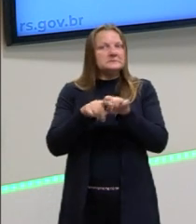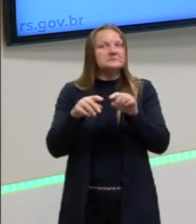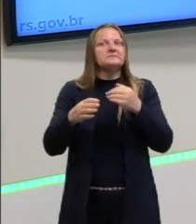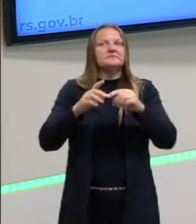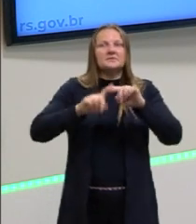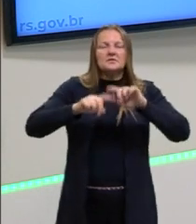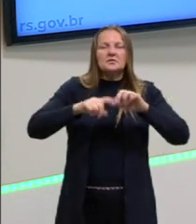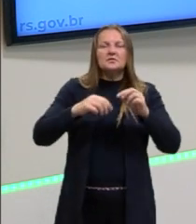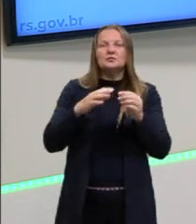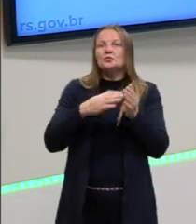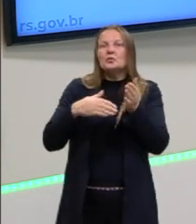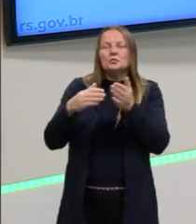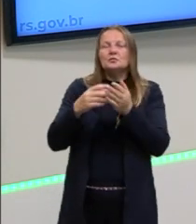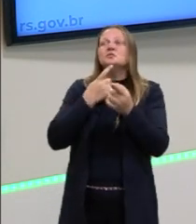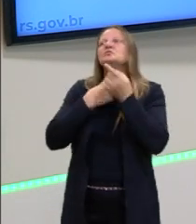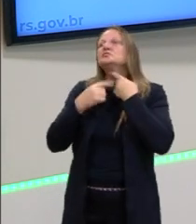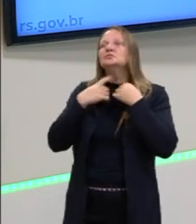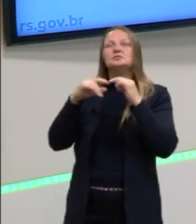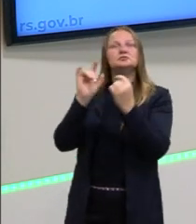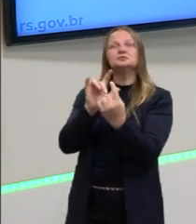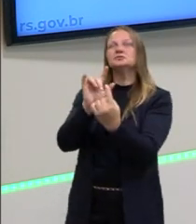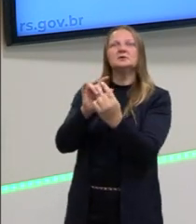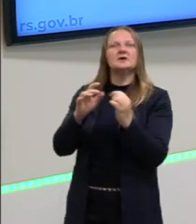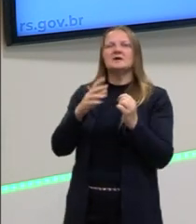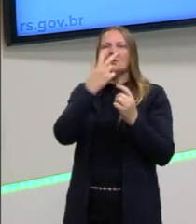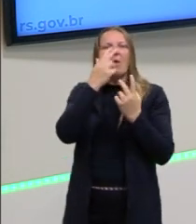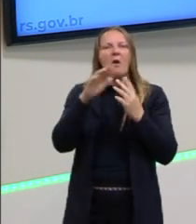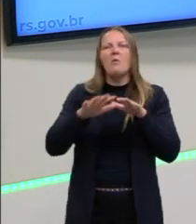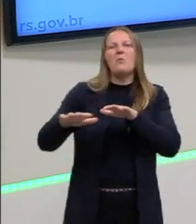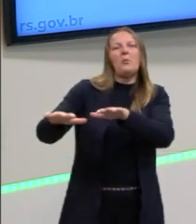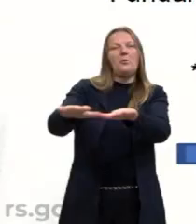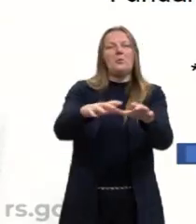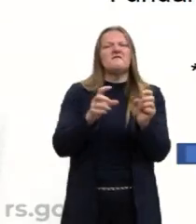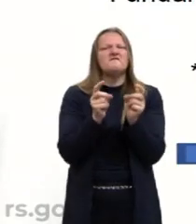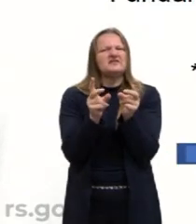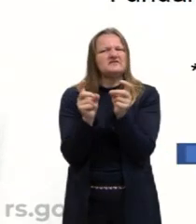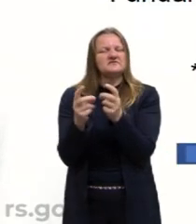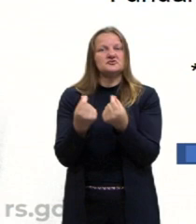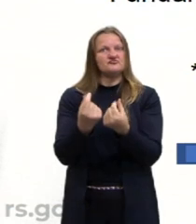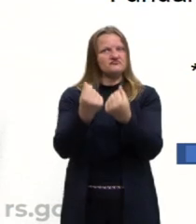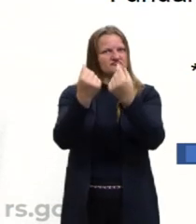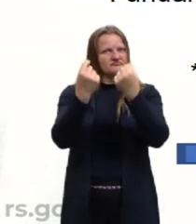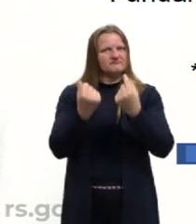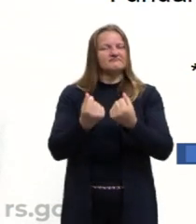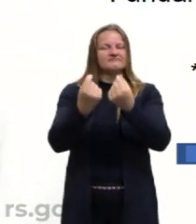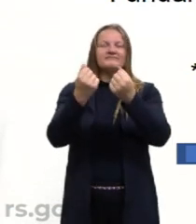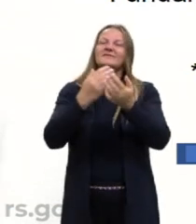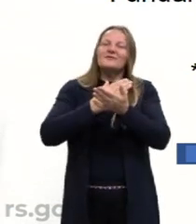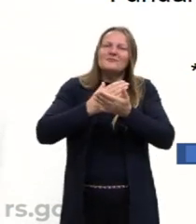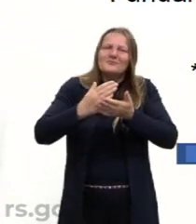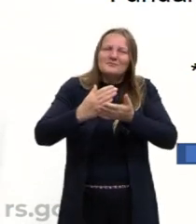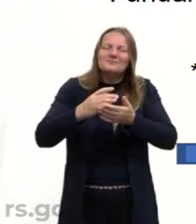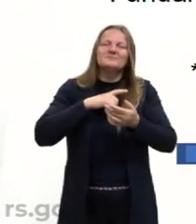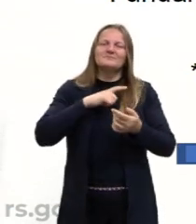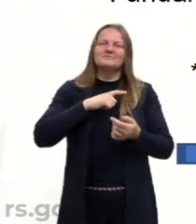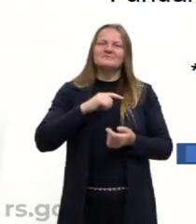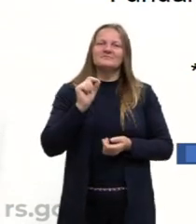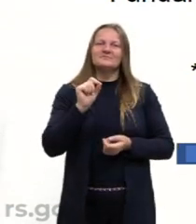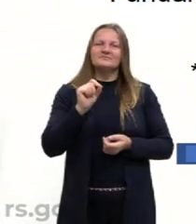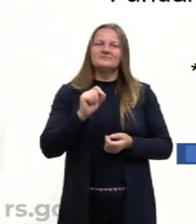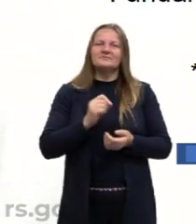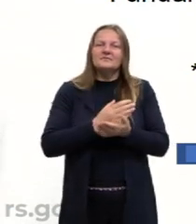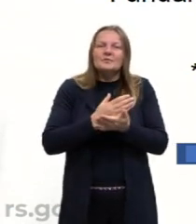gostos sejam muito semelhantes. E, no início, olha só, de início,